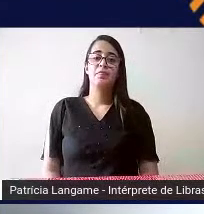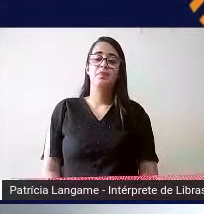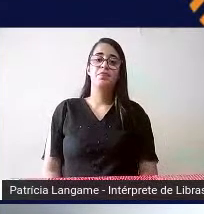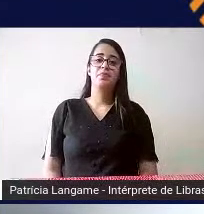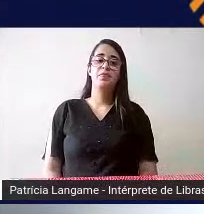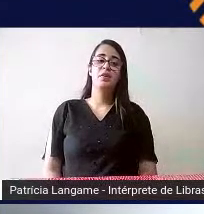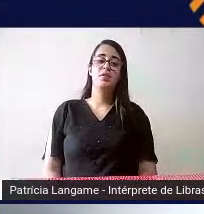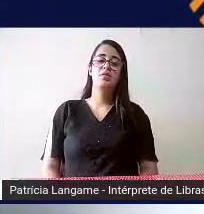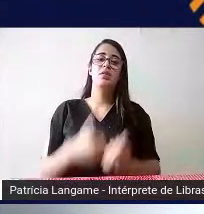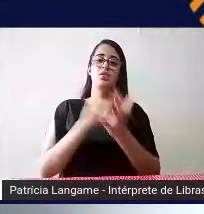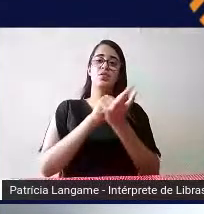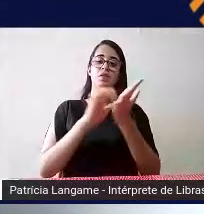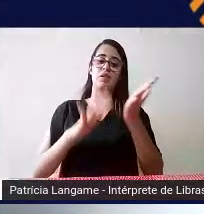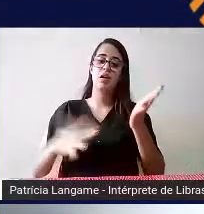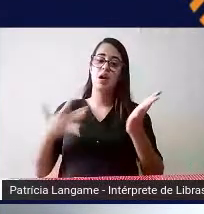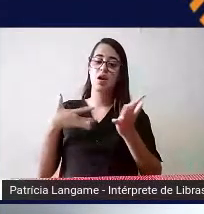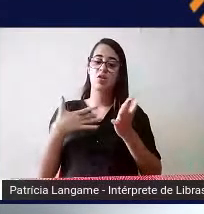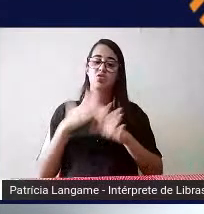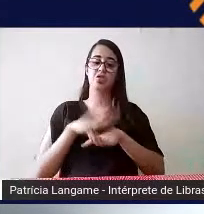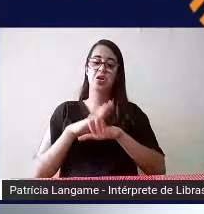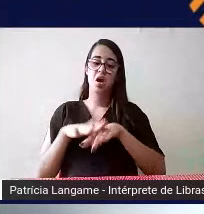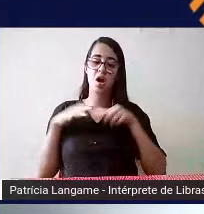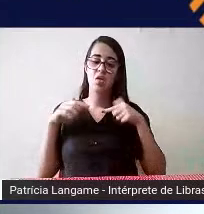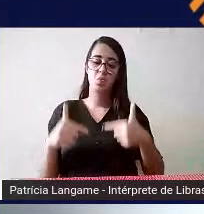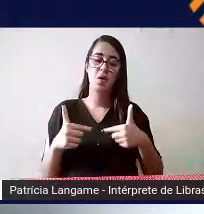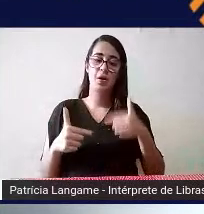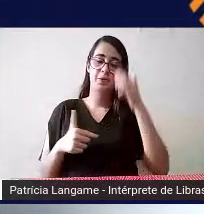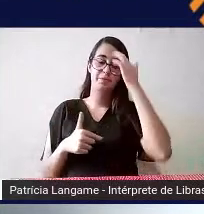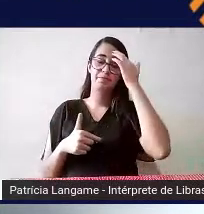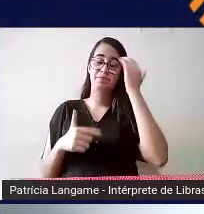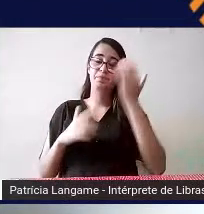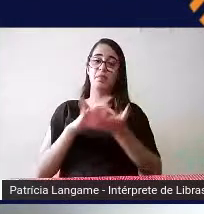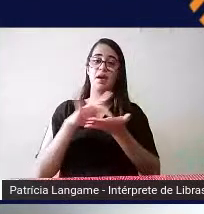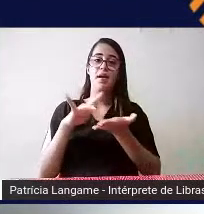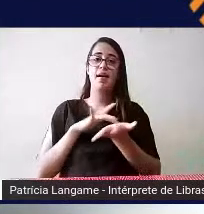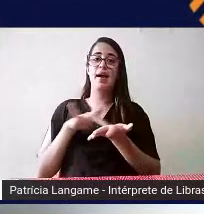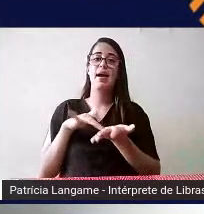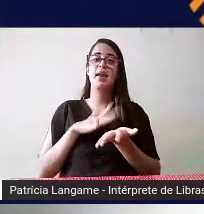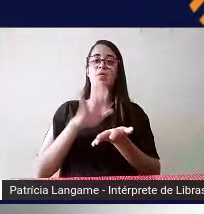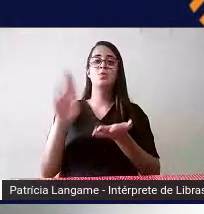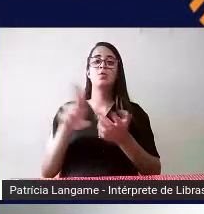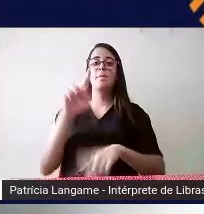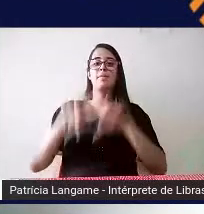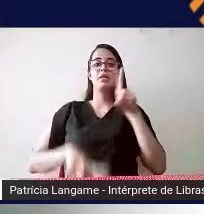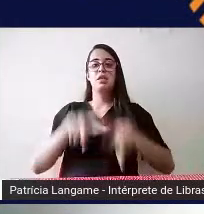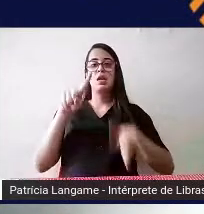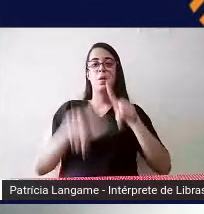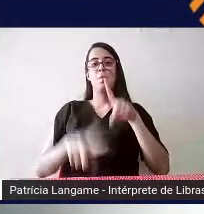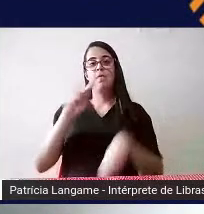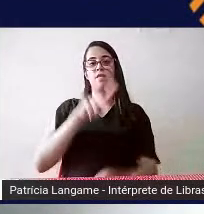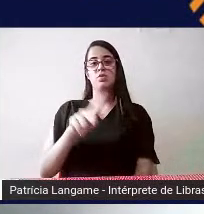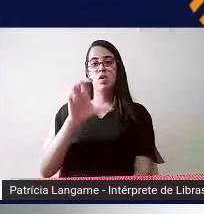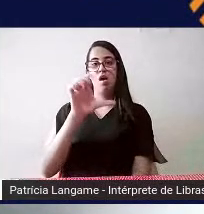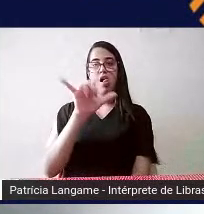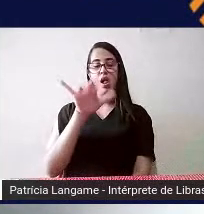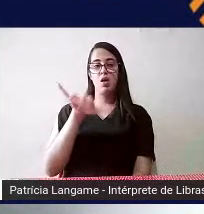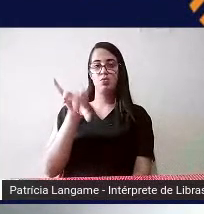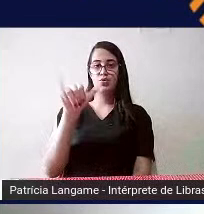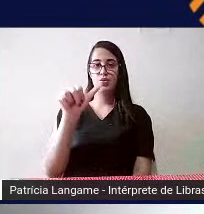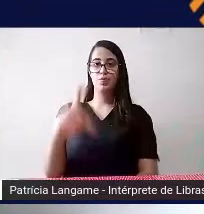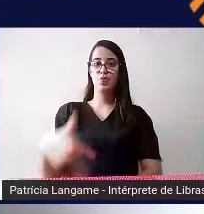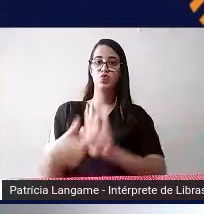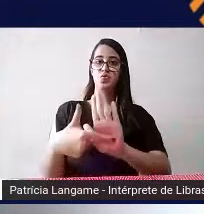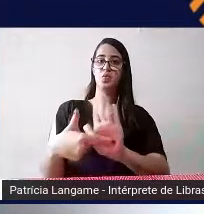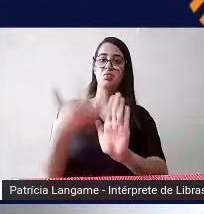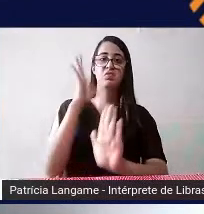possibilitar que o aluno escreva e leia em braile e utilize os materiais que a professora Cláudia por exemplo mostrou não